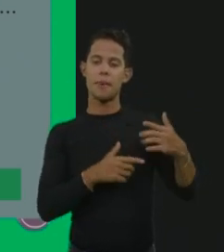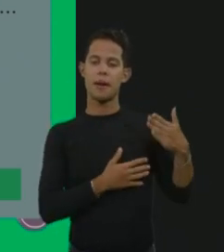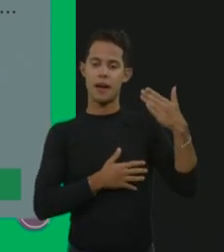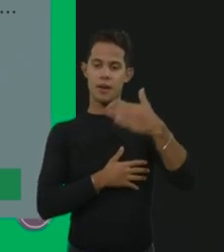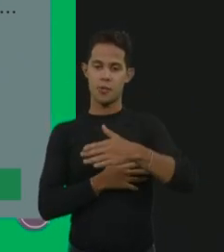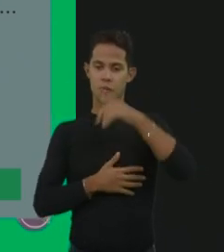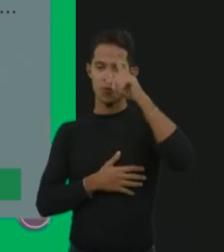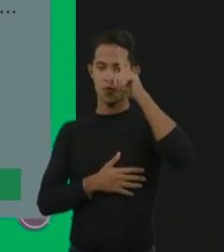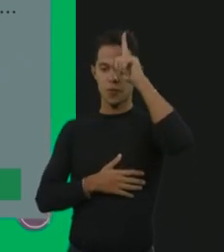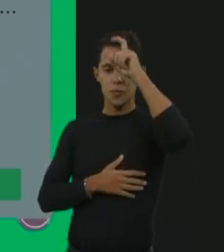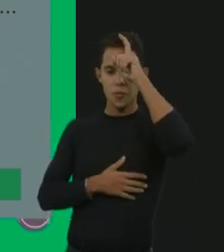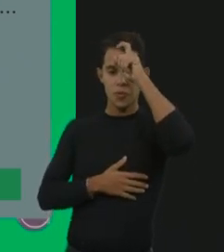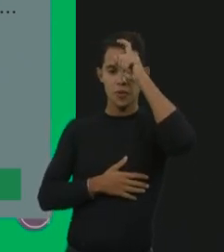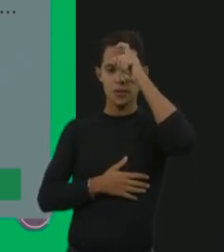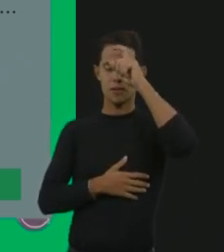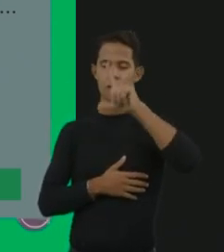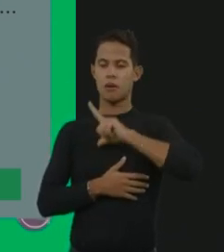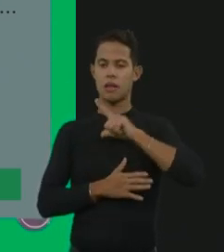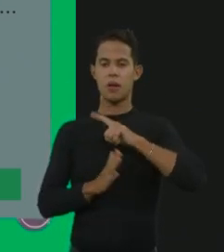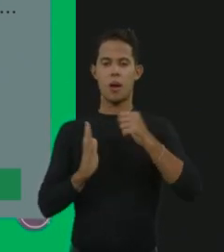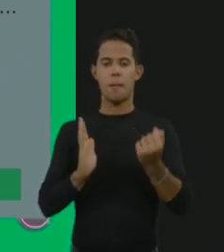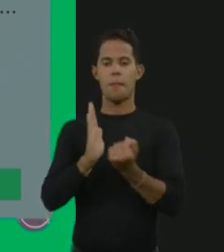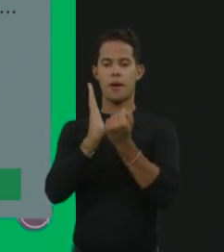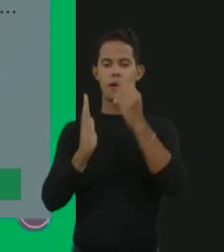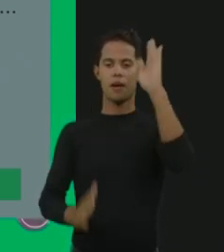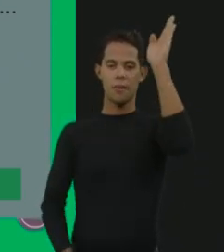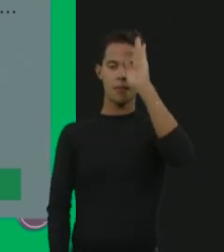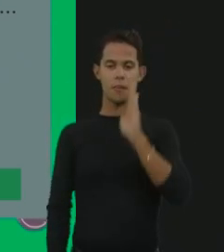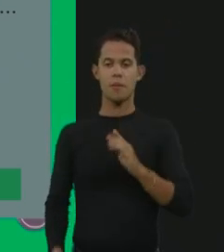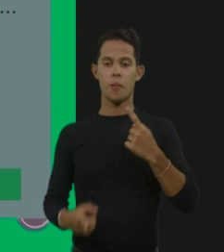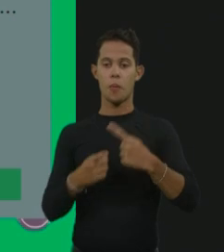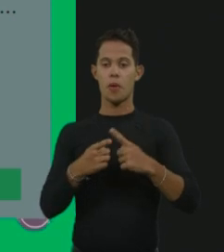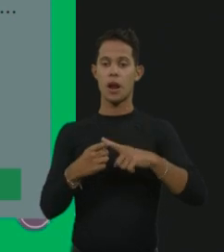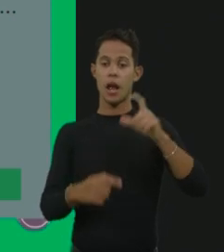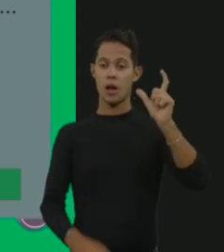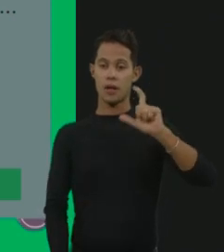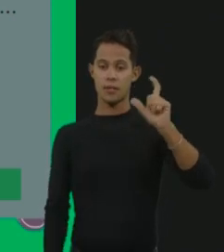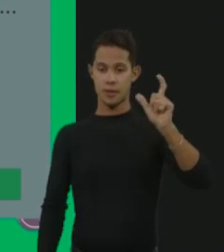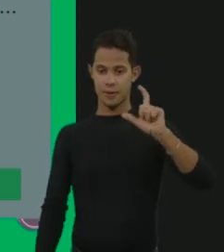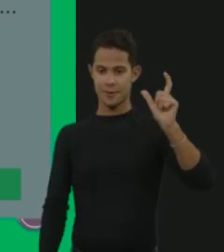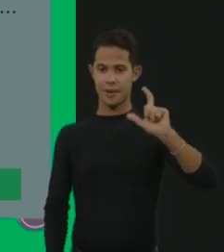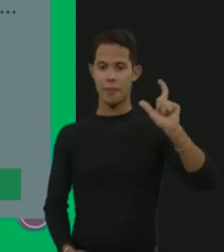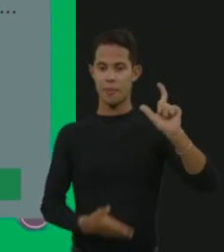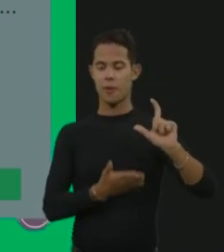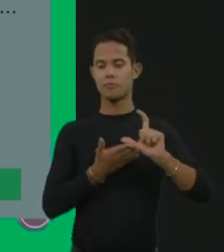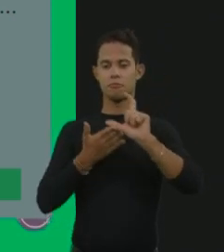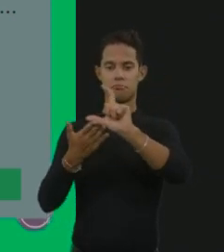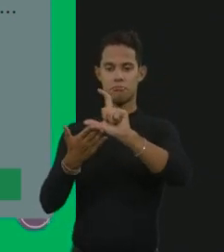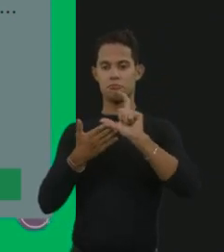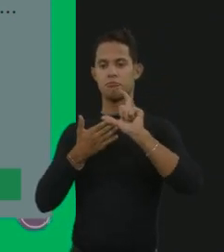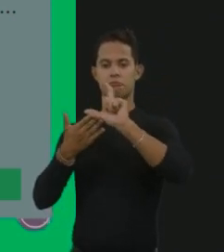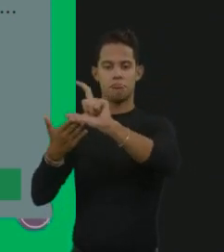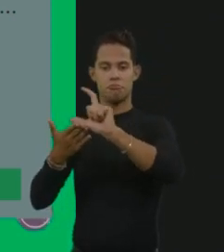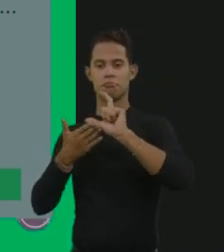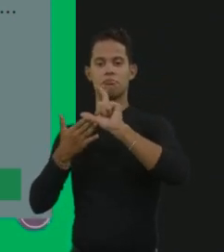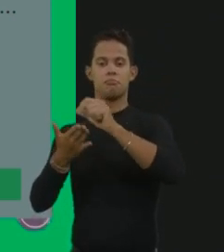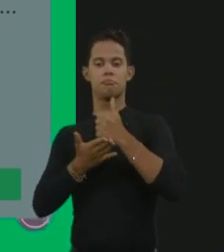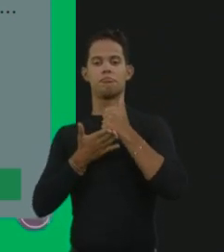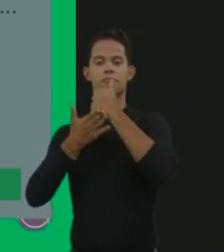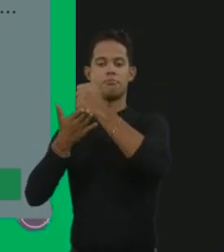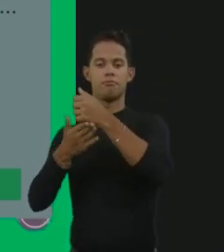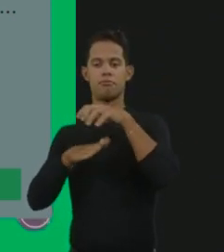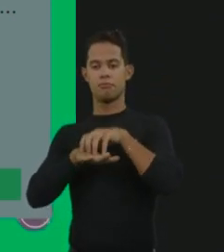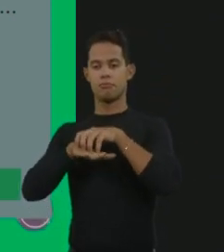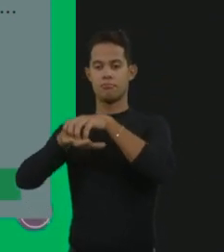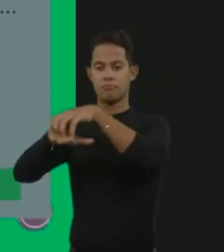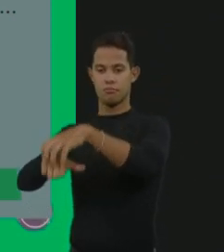que tem a maior casuística brasileira, porque a gente manda as amostras pra lá, tá? A gente sabe que 40